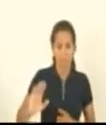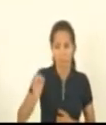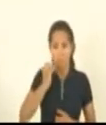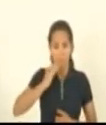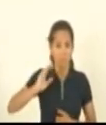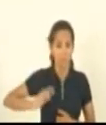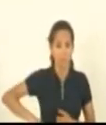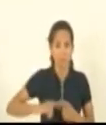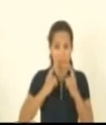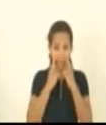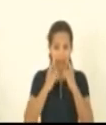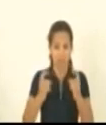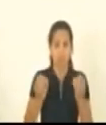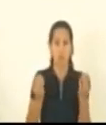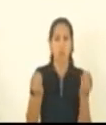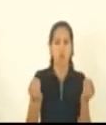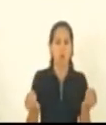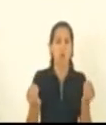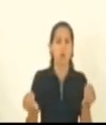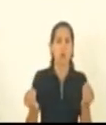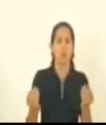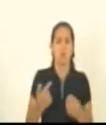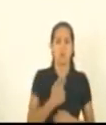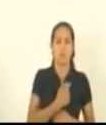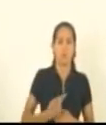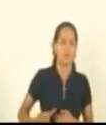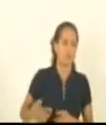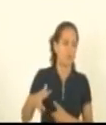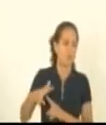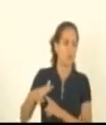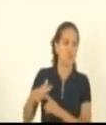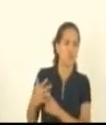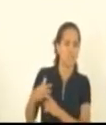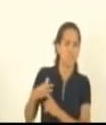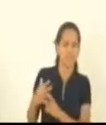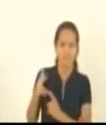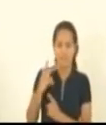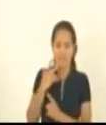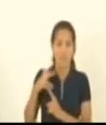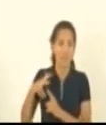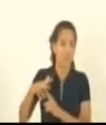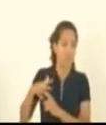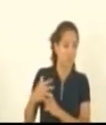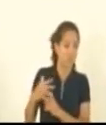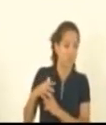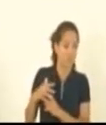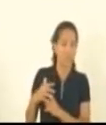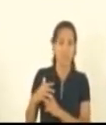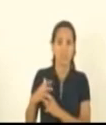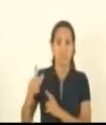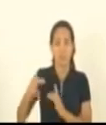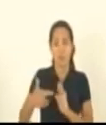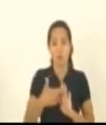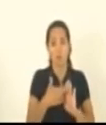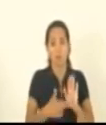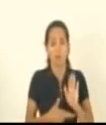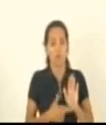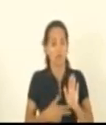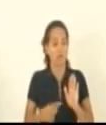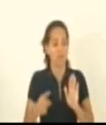que se veta um governo socialista, um governo que se diz socialista, vetar uma norma que